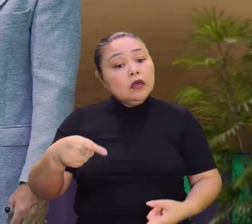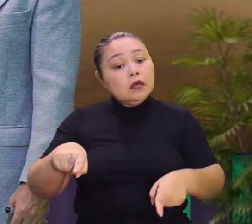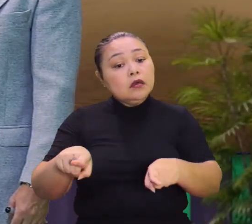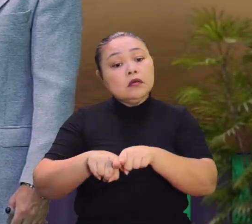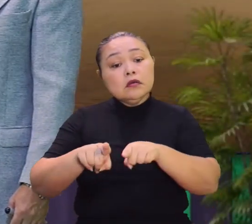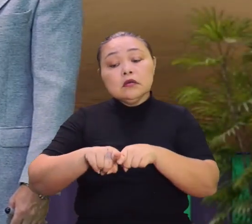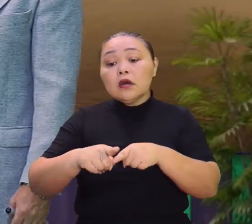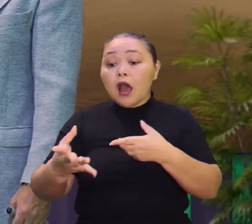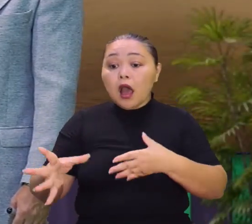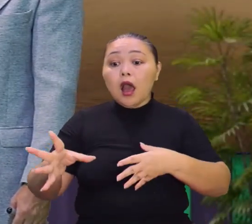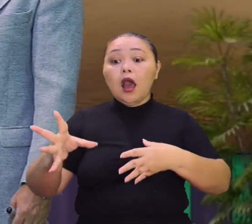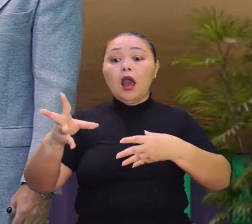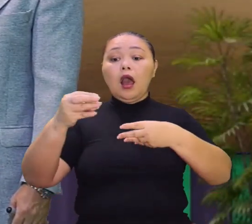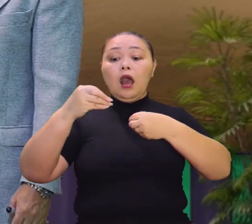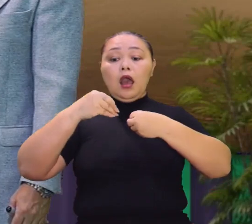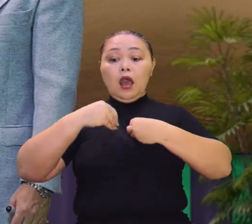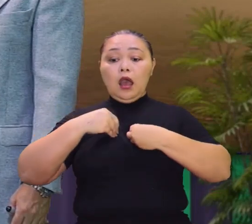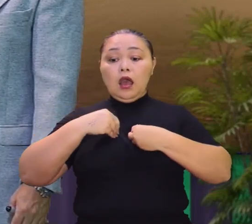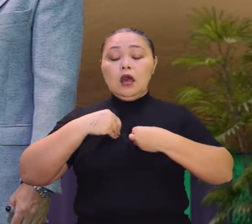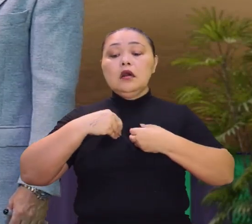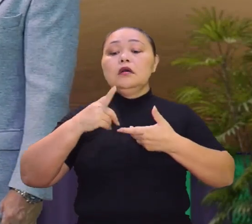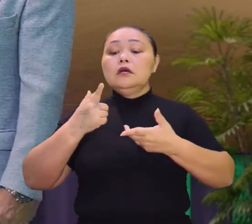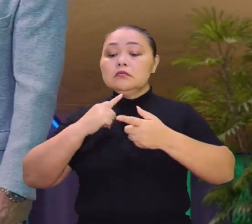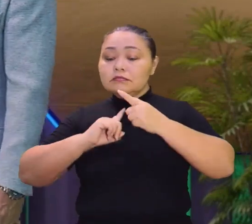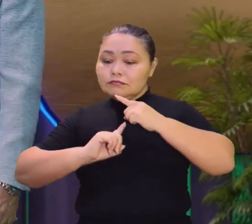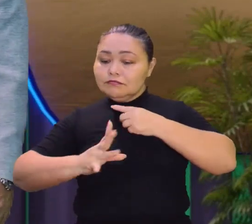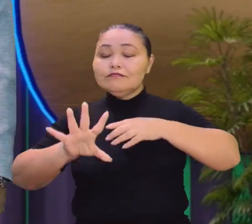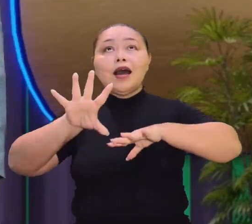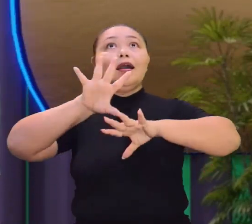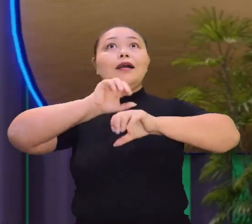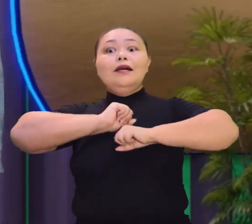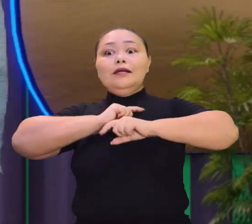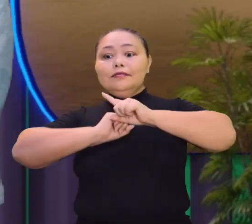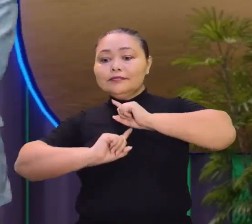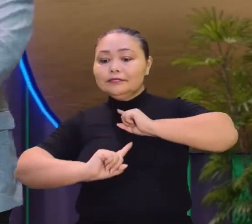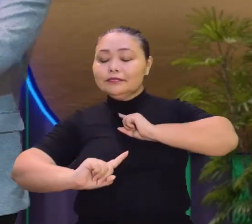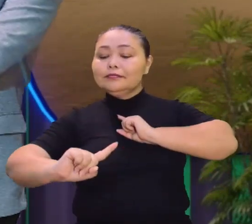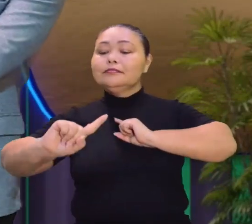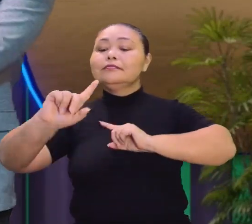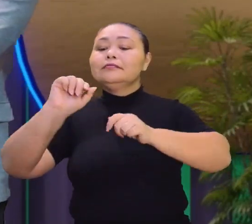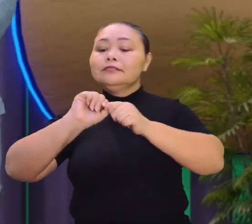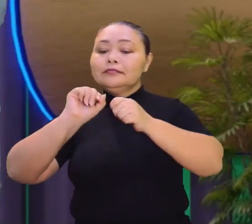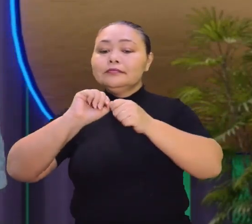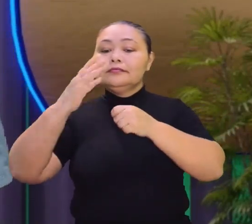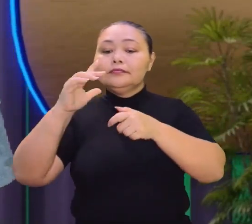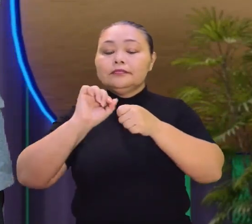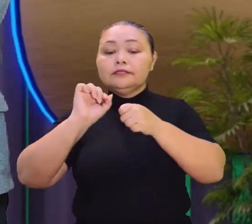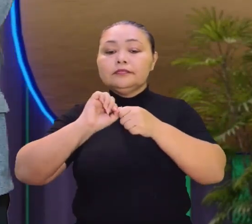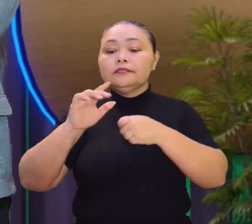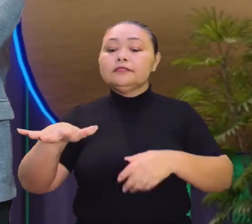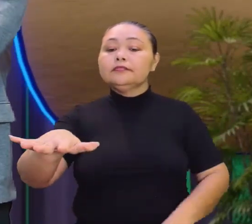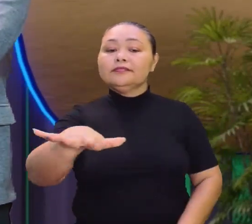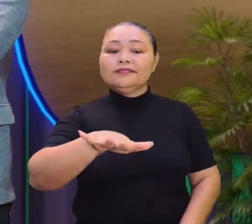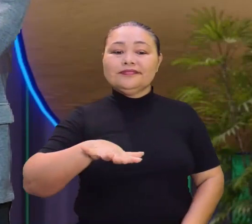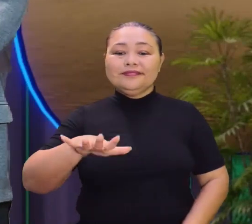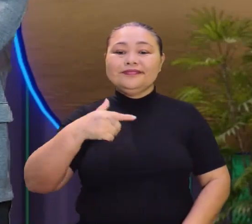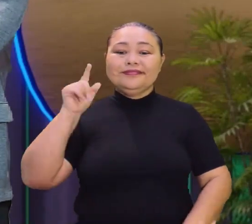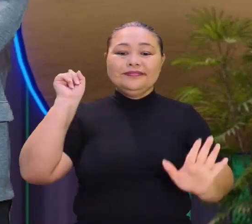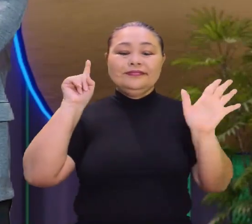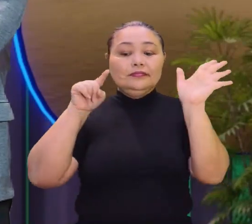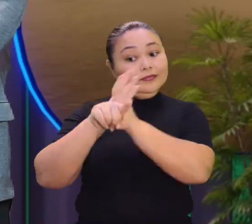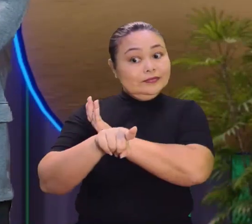nas nossas ações também dentro do espaço terrestre, que é o nosso meio ambiente. Eu tenho uma pergunta para te fazer. Faça agora.